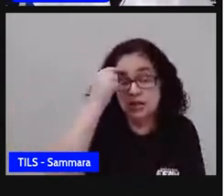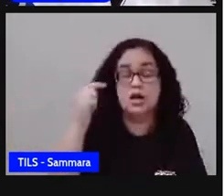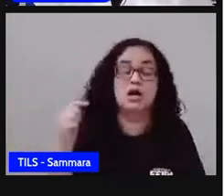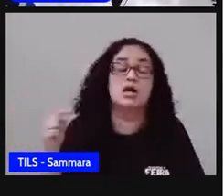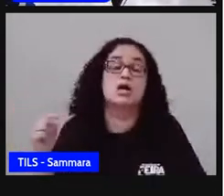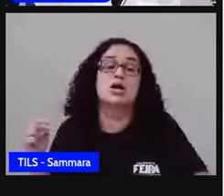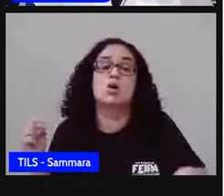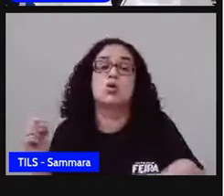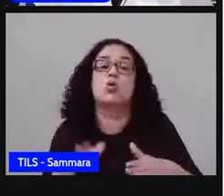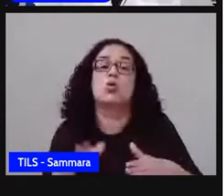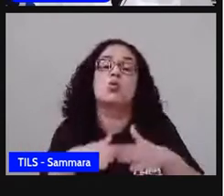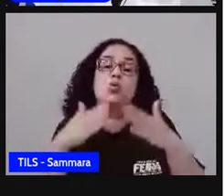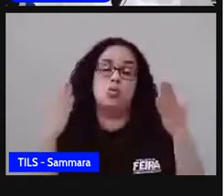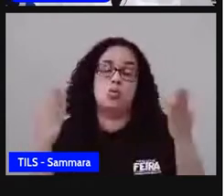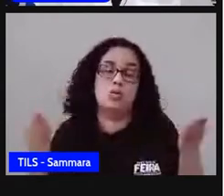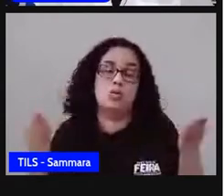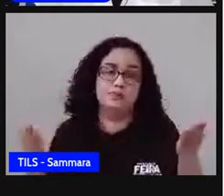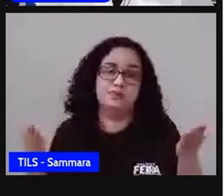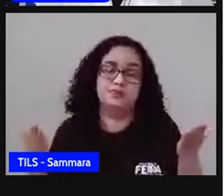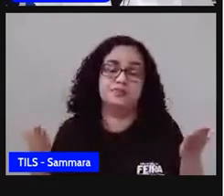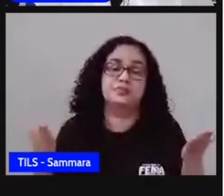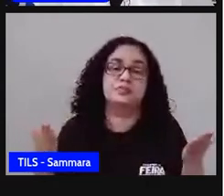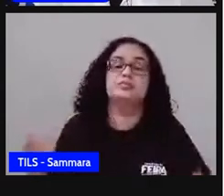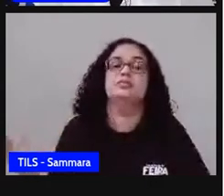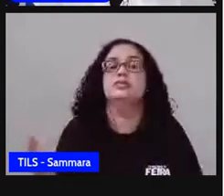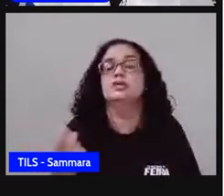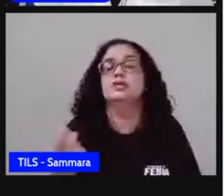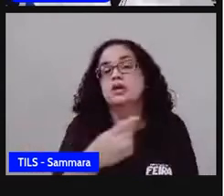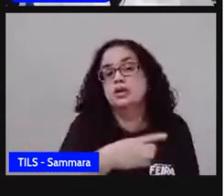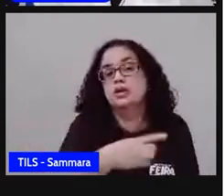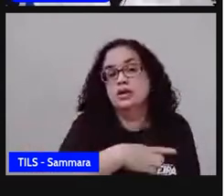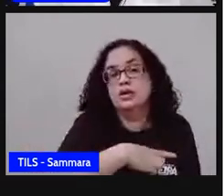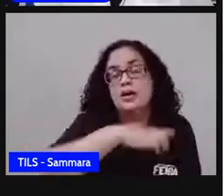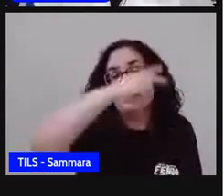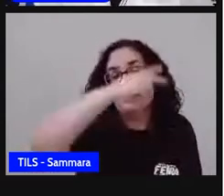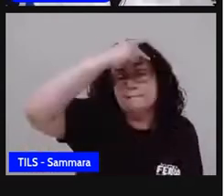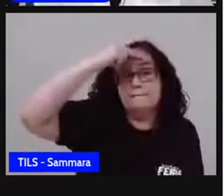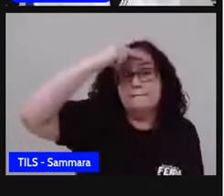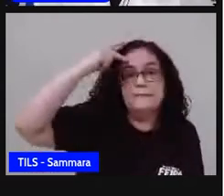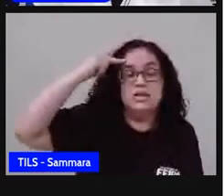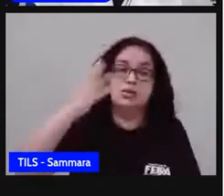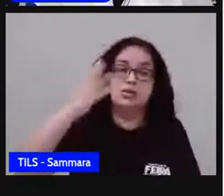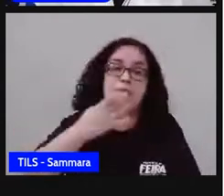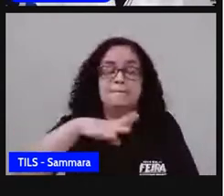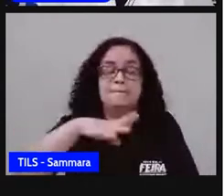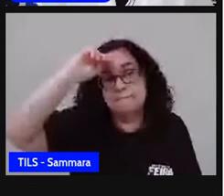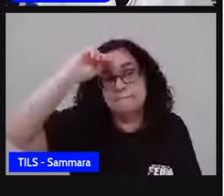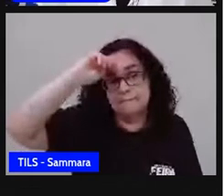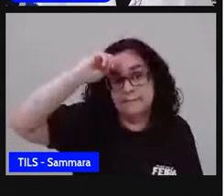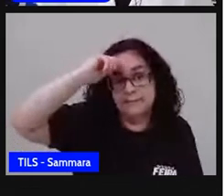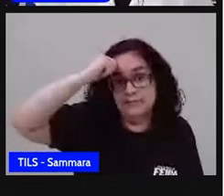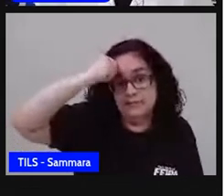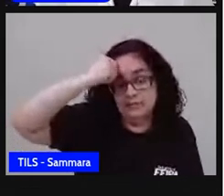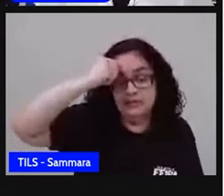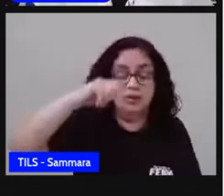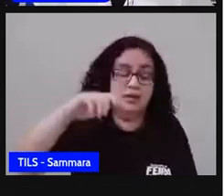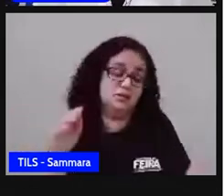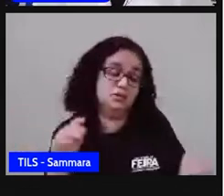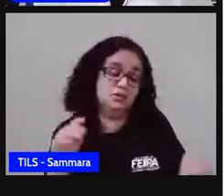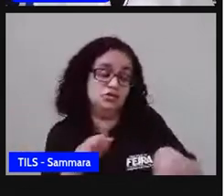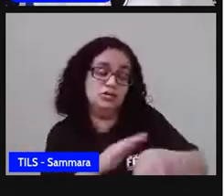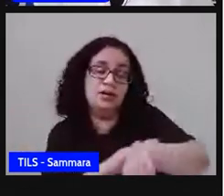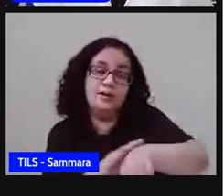quais ocupações as pessoas de pele negra têm em relação às pessoas de pele